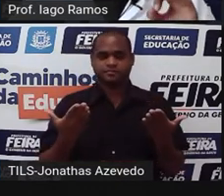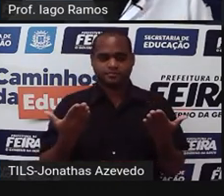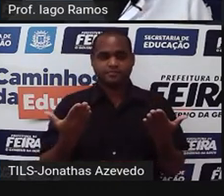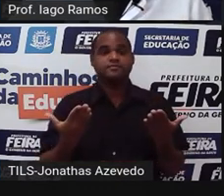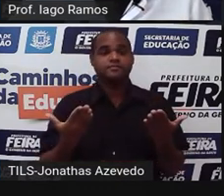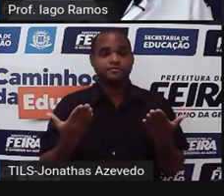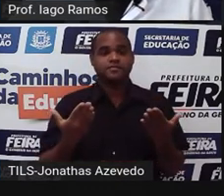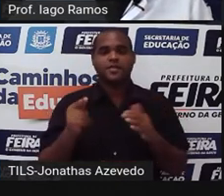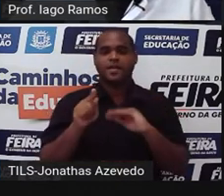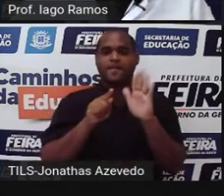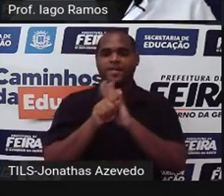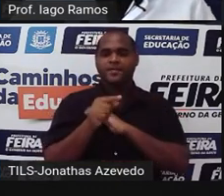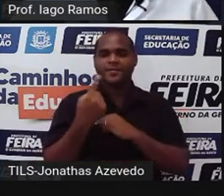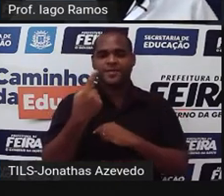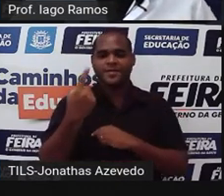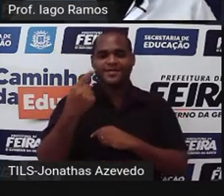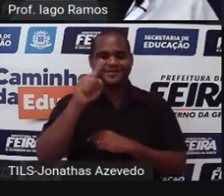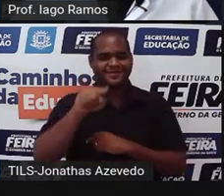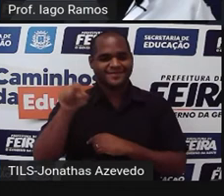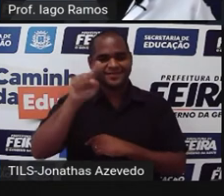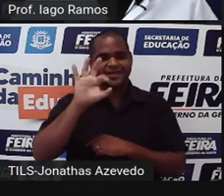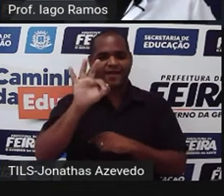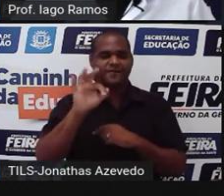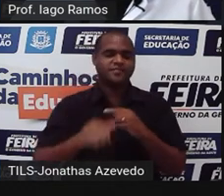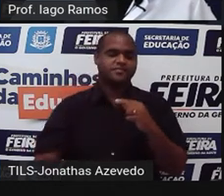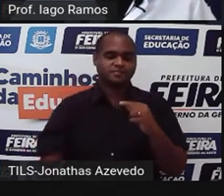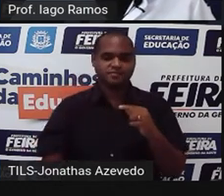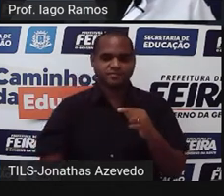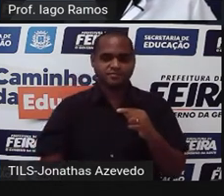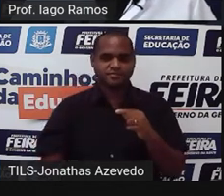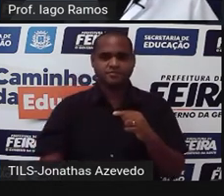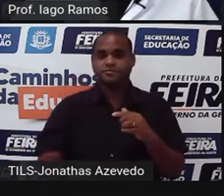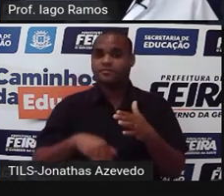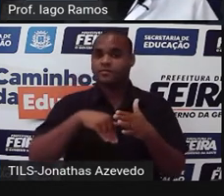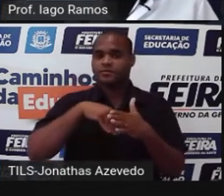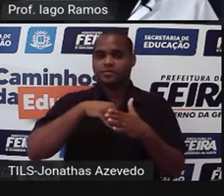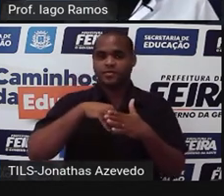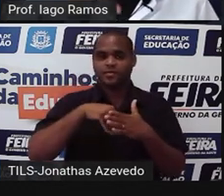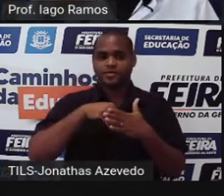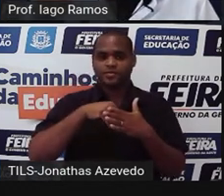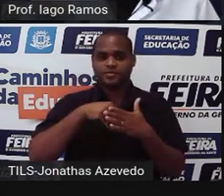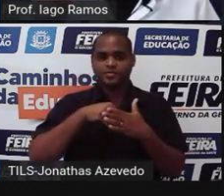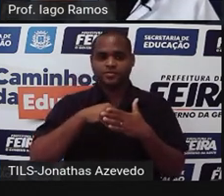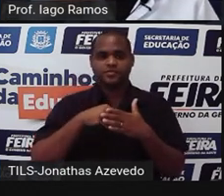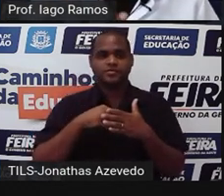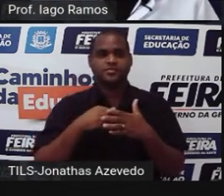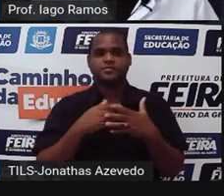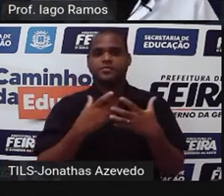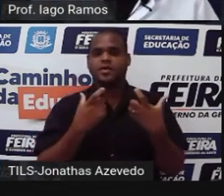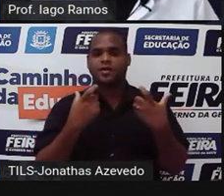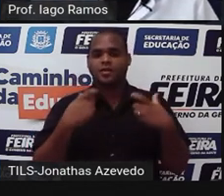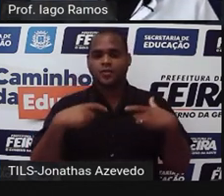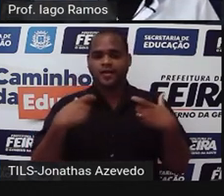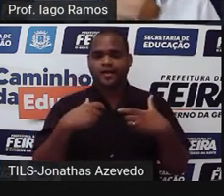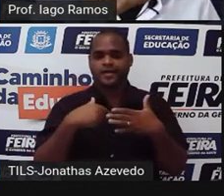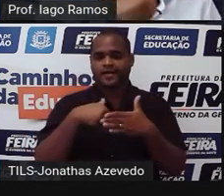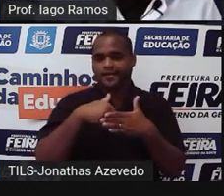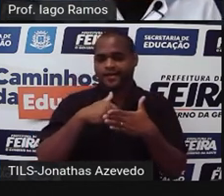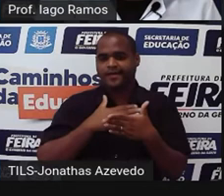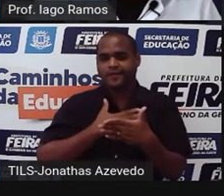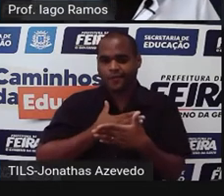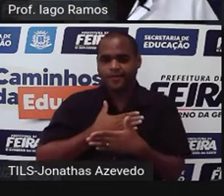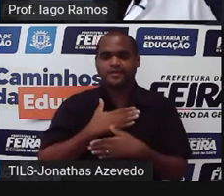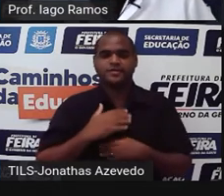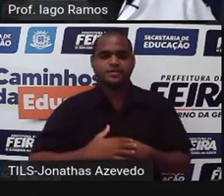Esse primeiro círculo que eu tô escrevendo um F vai representar o local onde a gente vai colocar as pessoas que